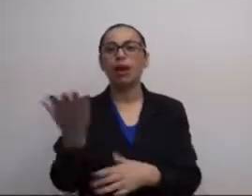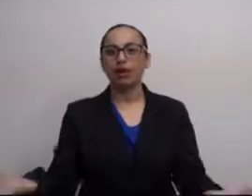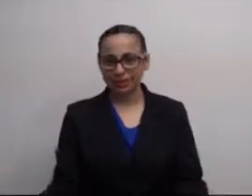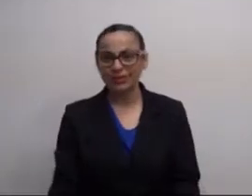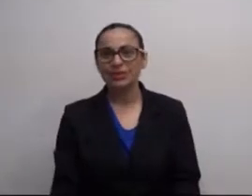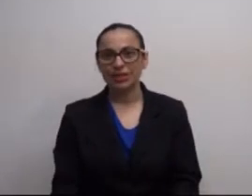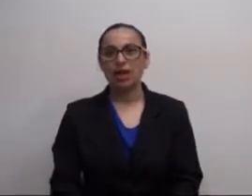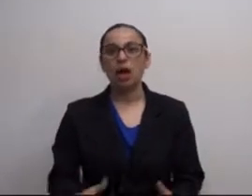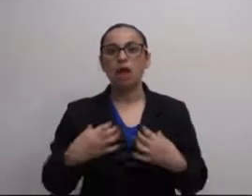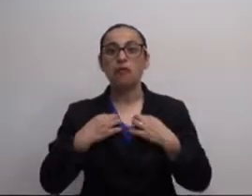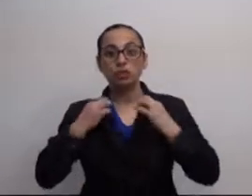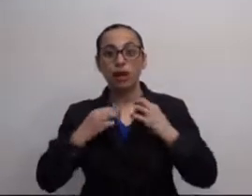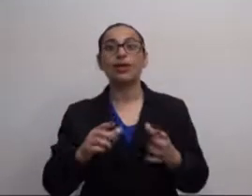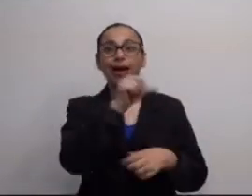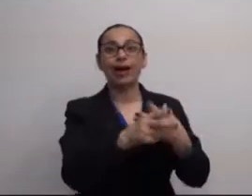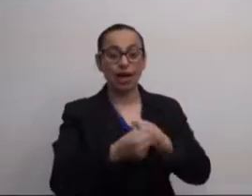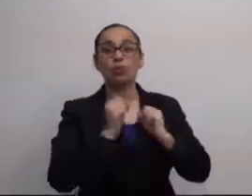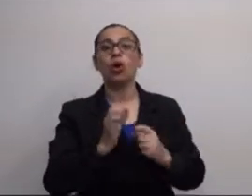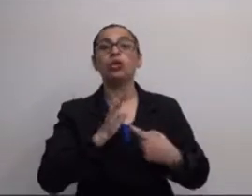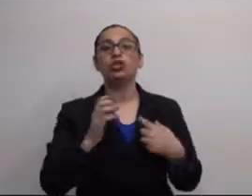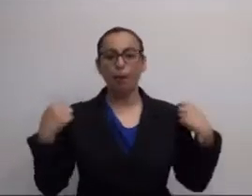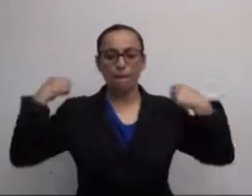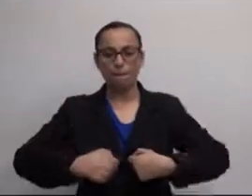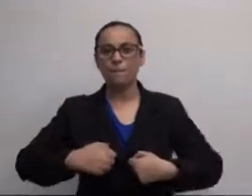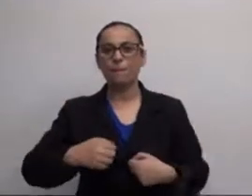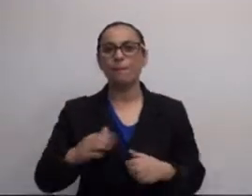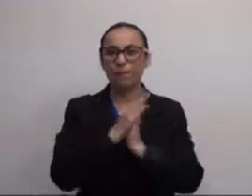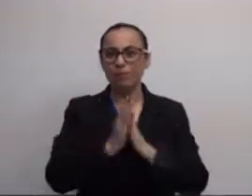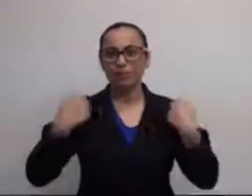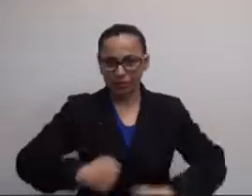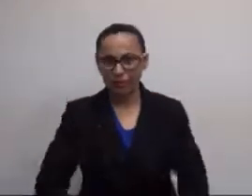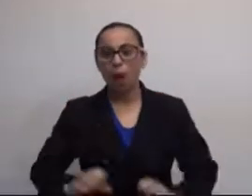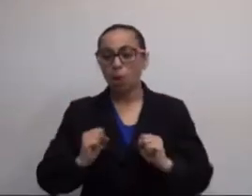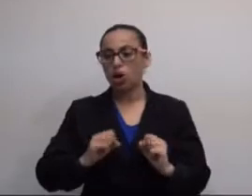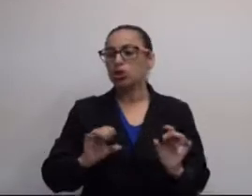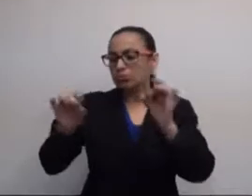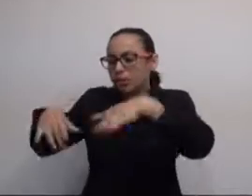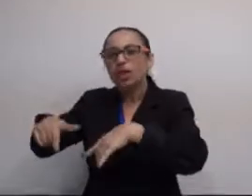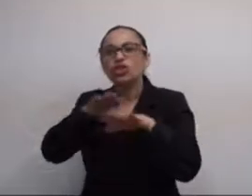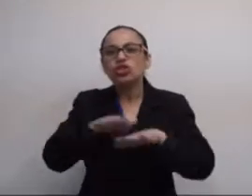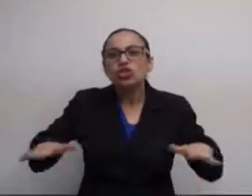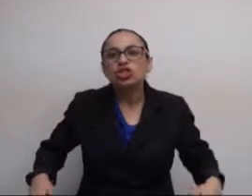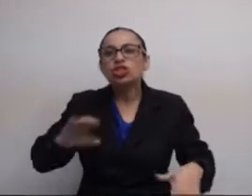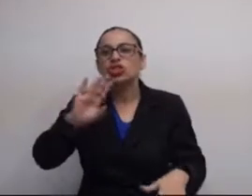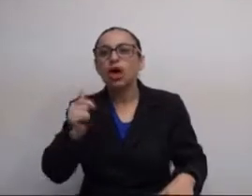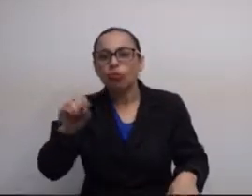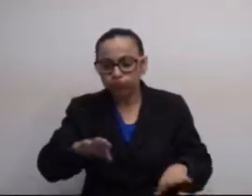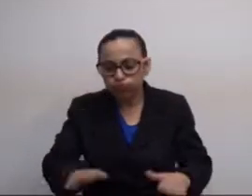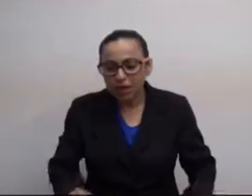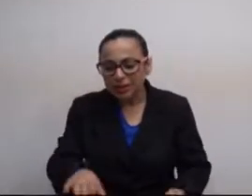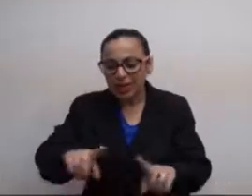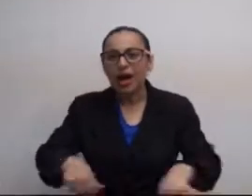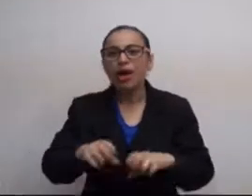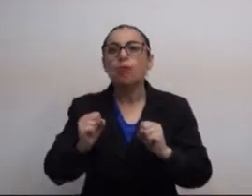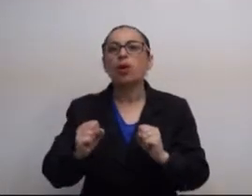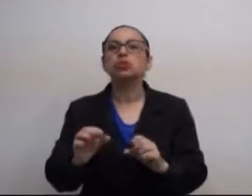elementos desse cliente podem aparecer. Por exemplo, a vestimenta desse cliente pode ser vestida no manequim, ou pode ser colocada no